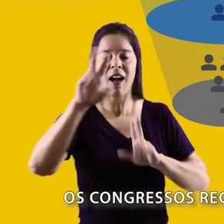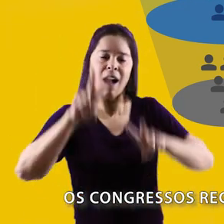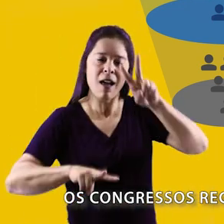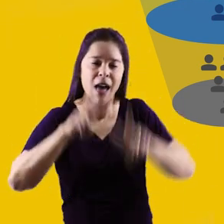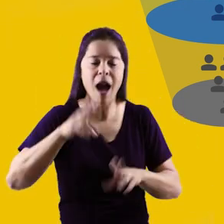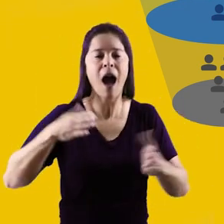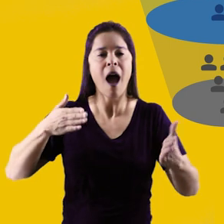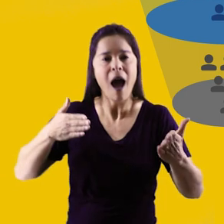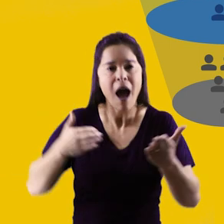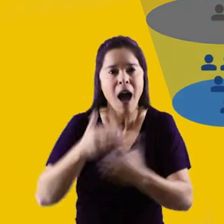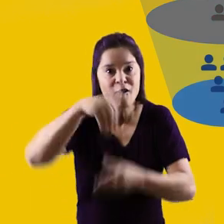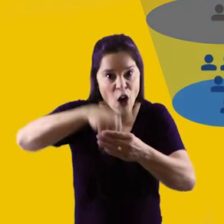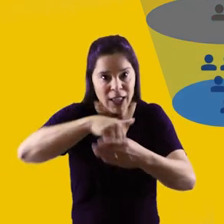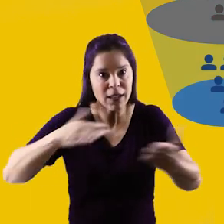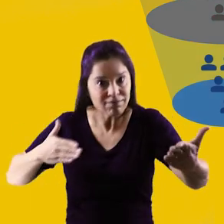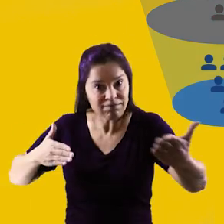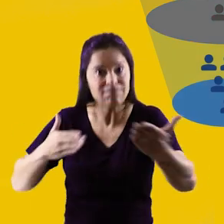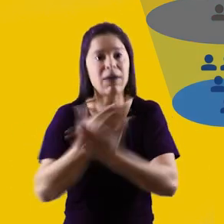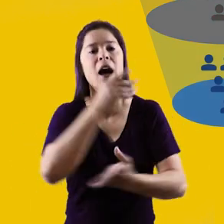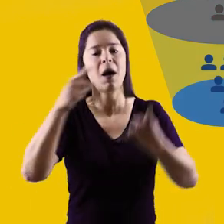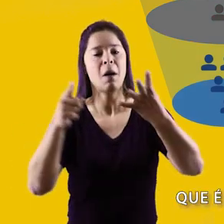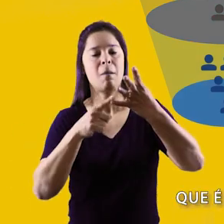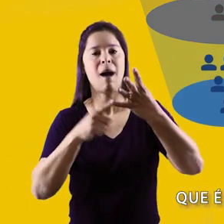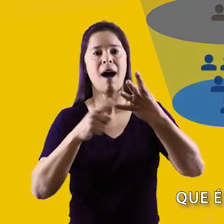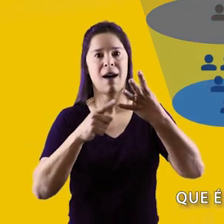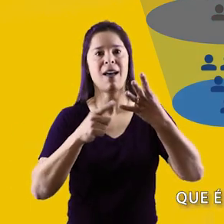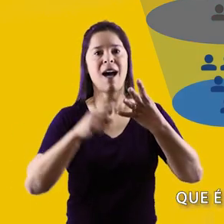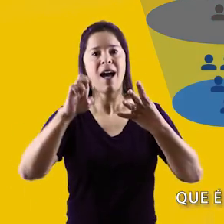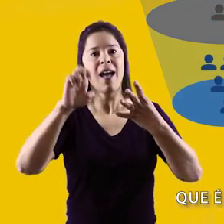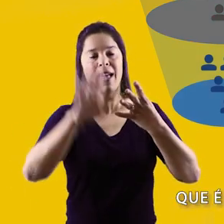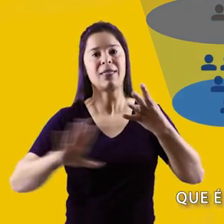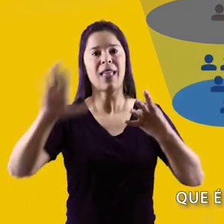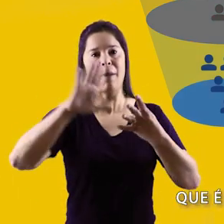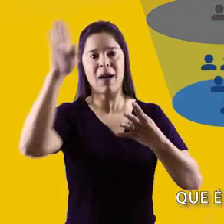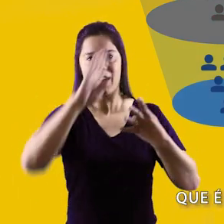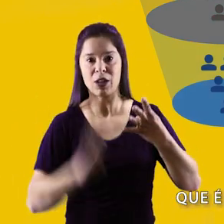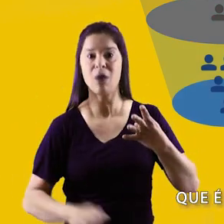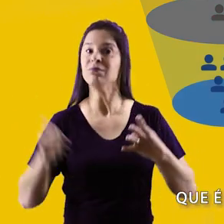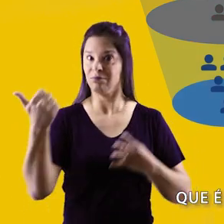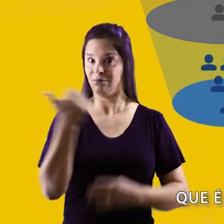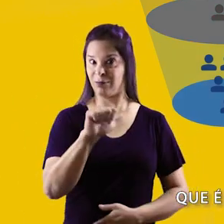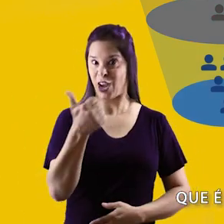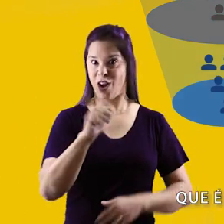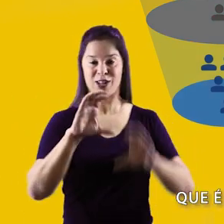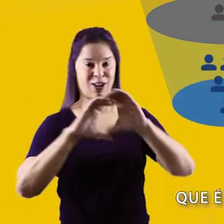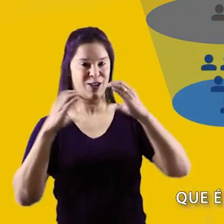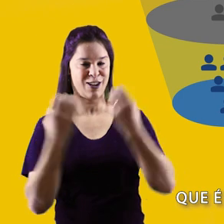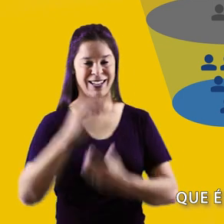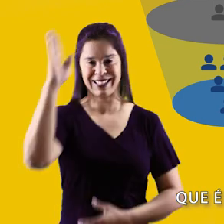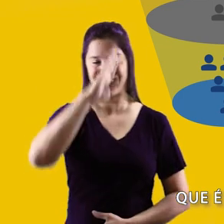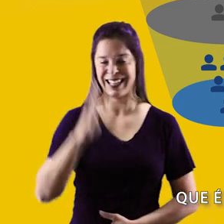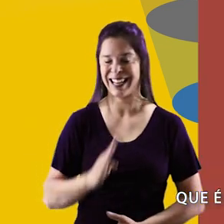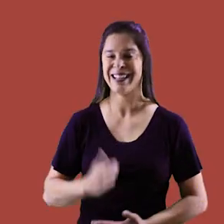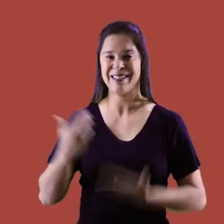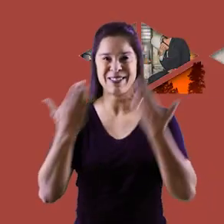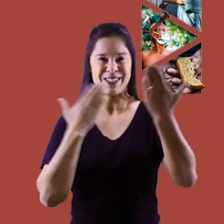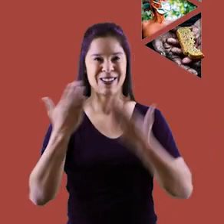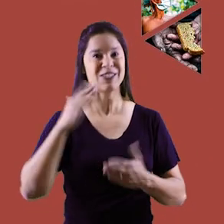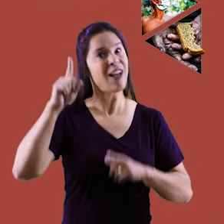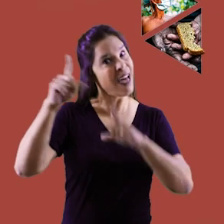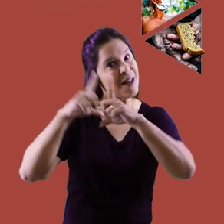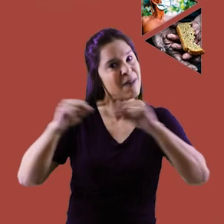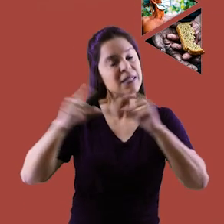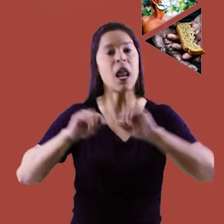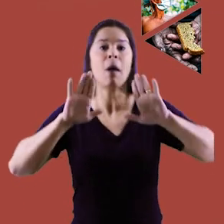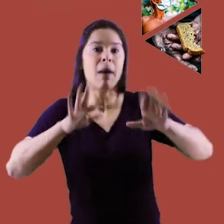votadas e aprovadas para a etapa nacional, que é o 11º Congresso Nacional da Psicologia em Brasília. Mas,